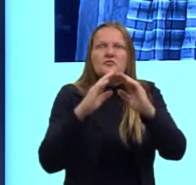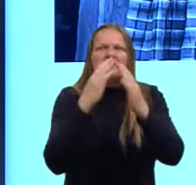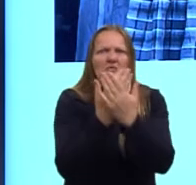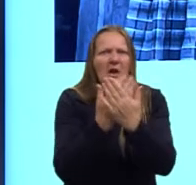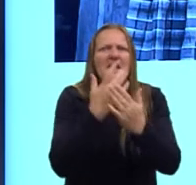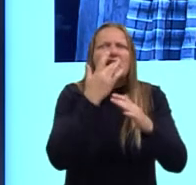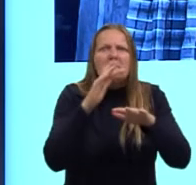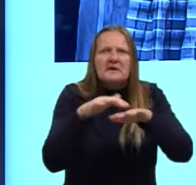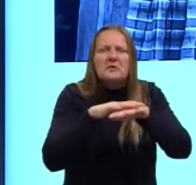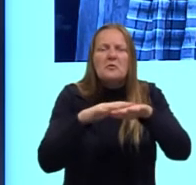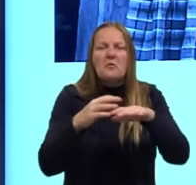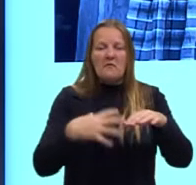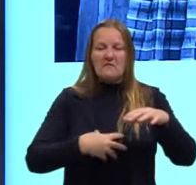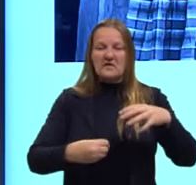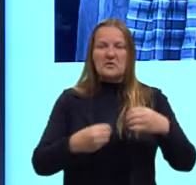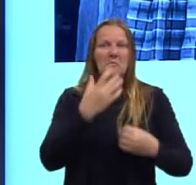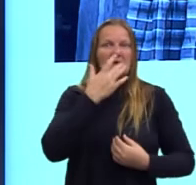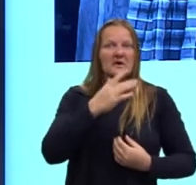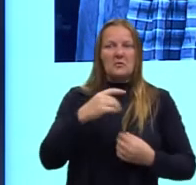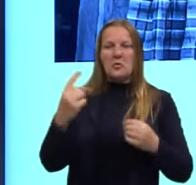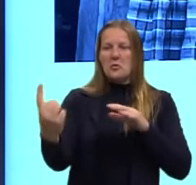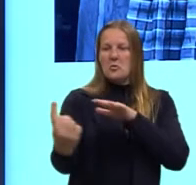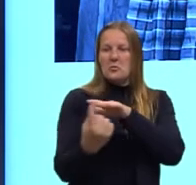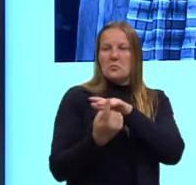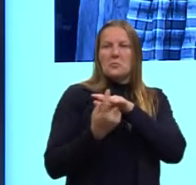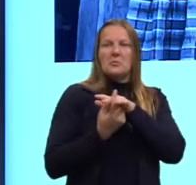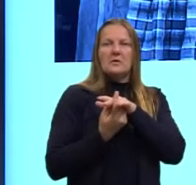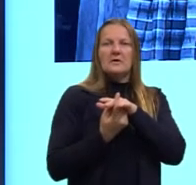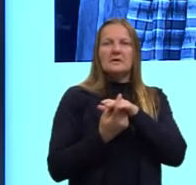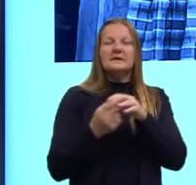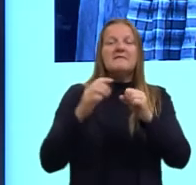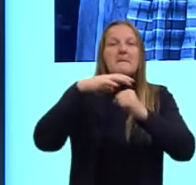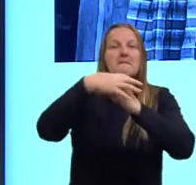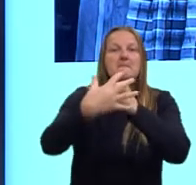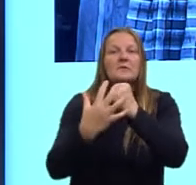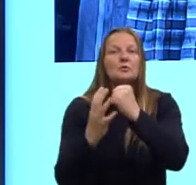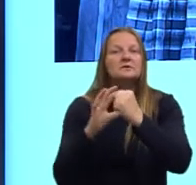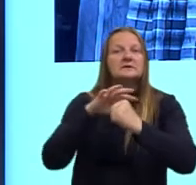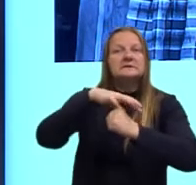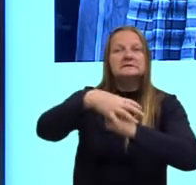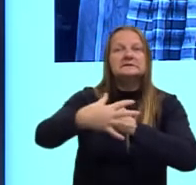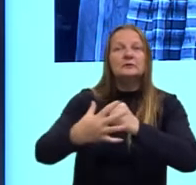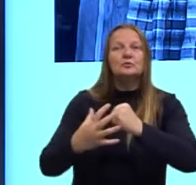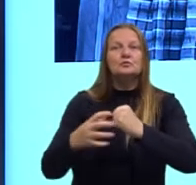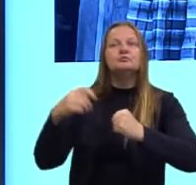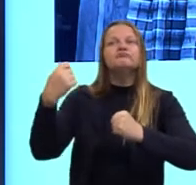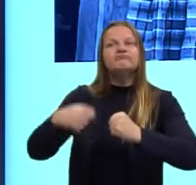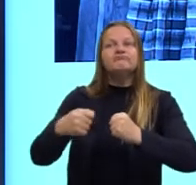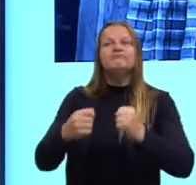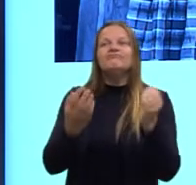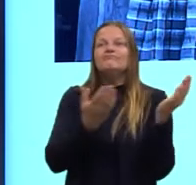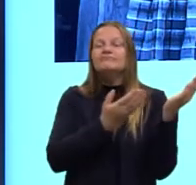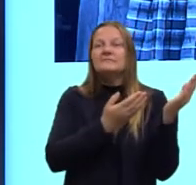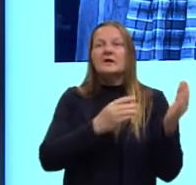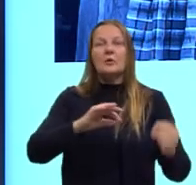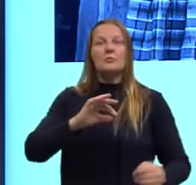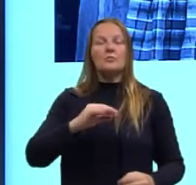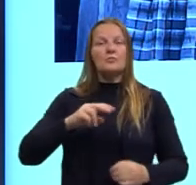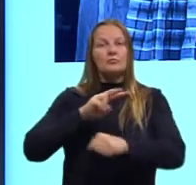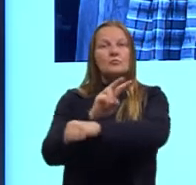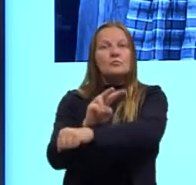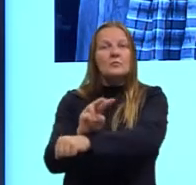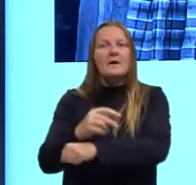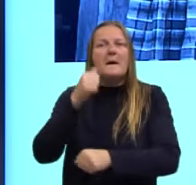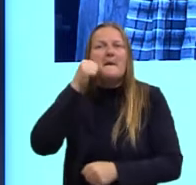mesma escola que o filho delas. E ela teve que ter, gente, proteção. Olha aqui, olha o absurdo. Uma